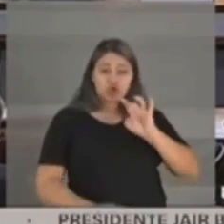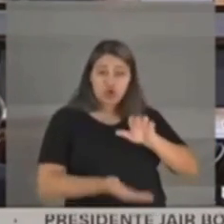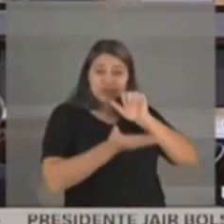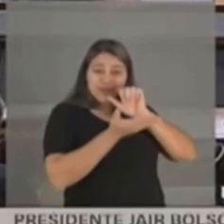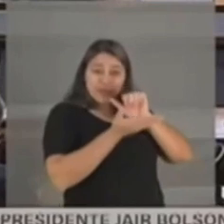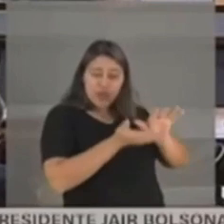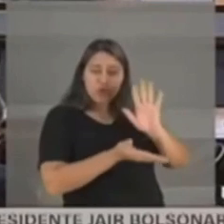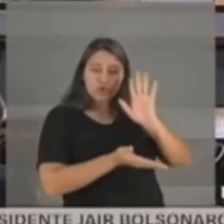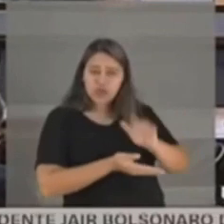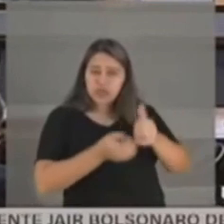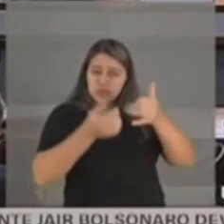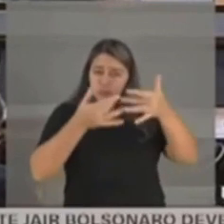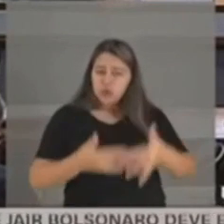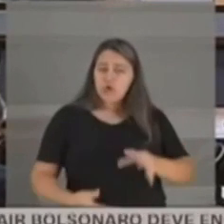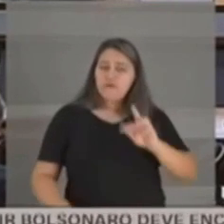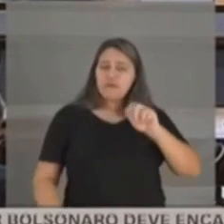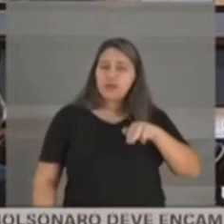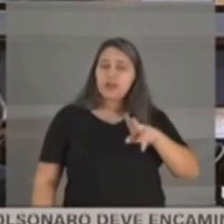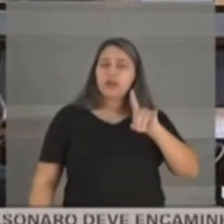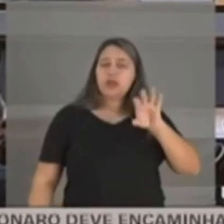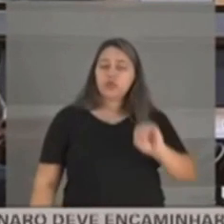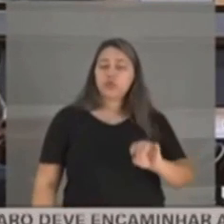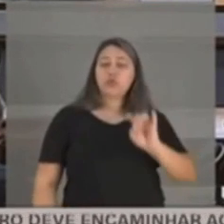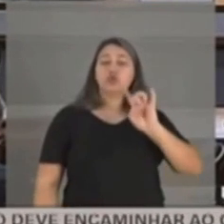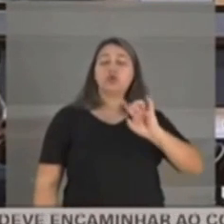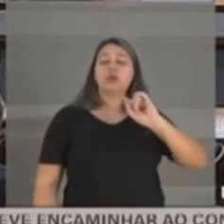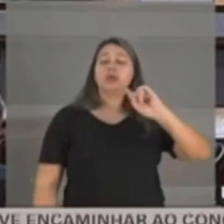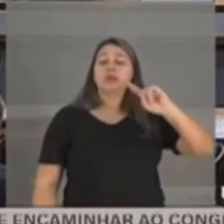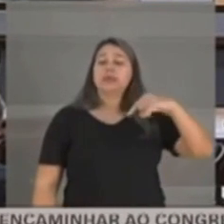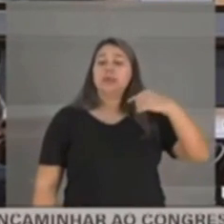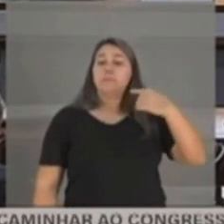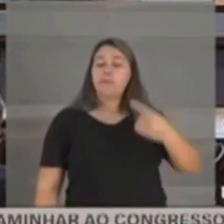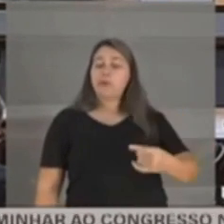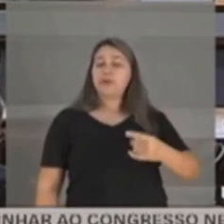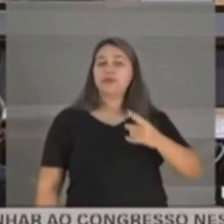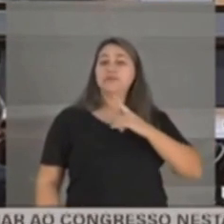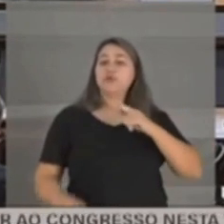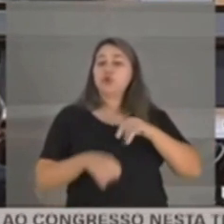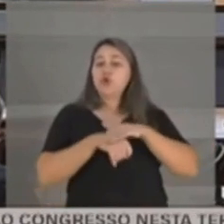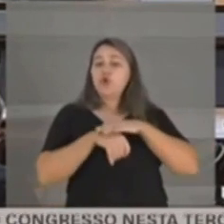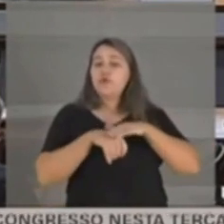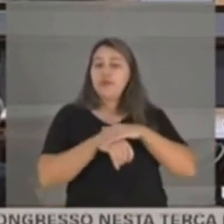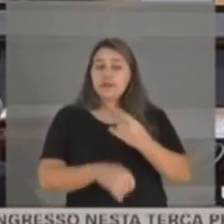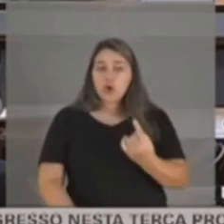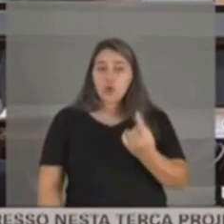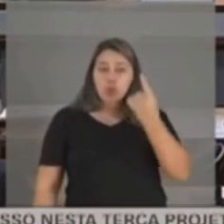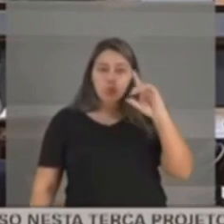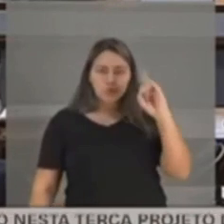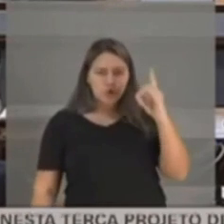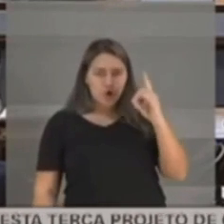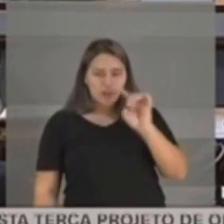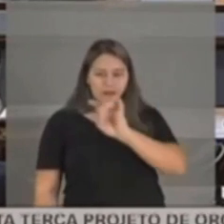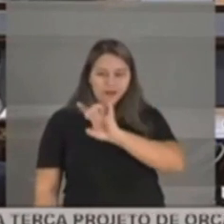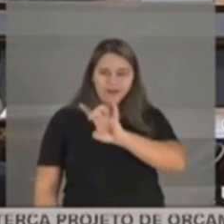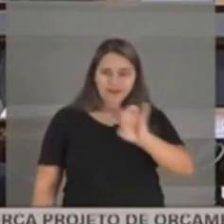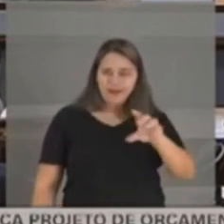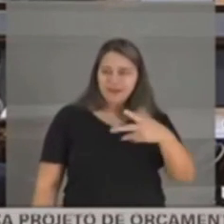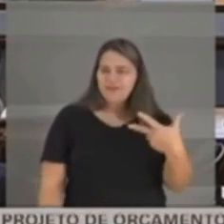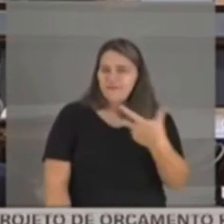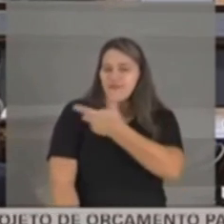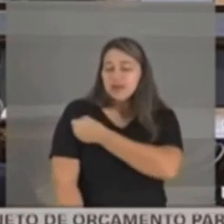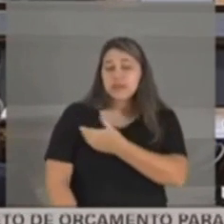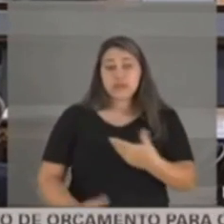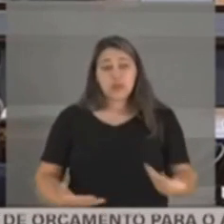senador Fernando Bezerra, após surgir aquela conversa de um dólar por vacina. São